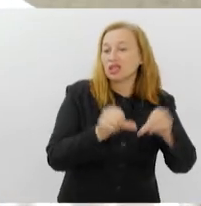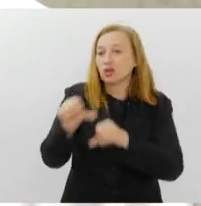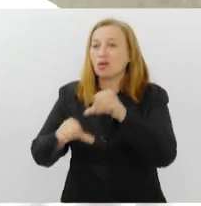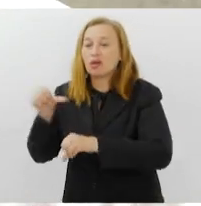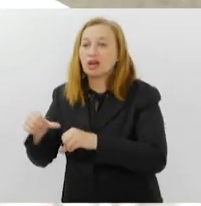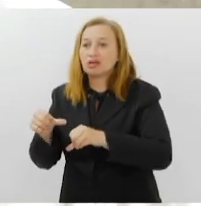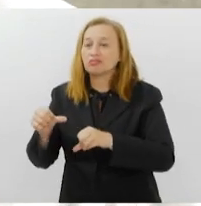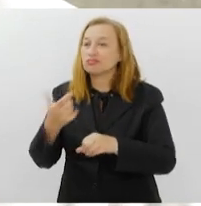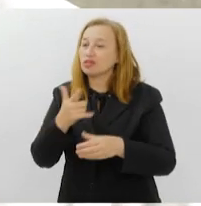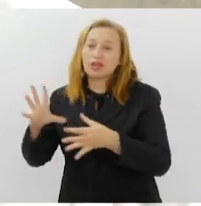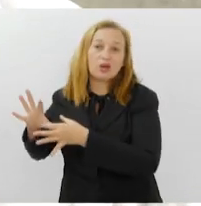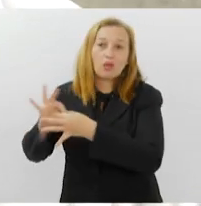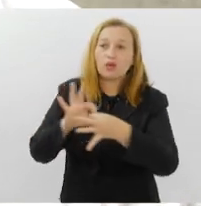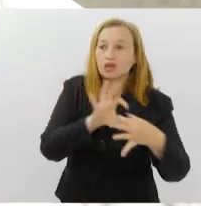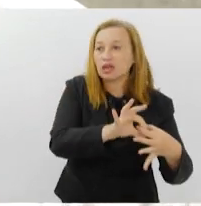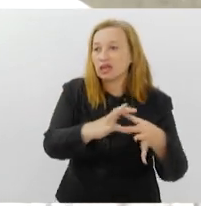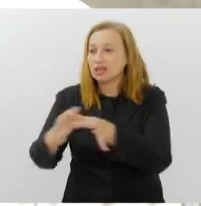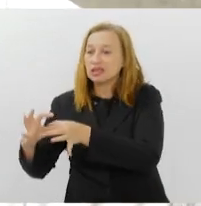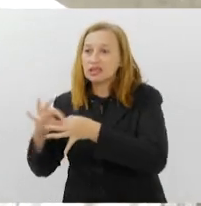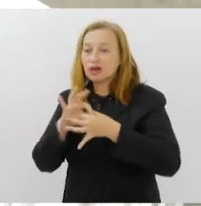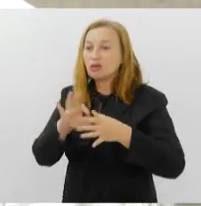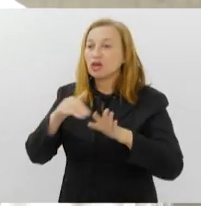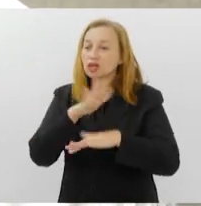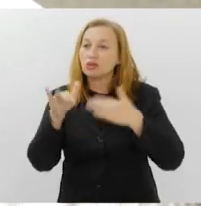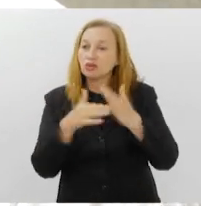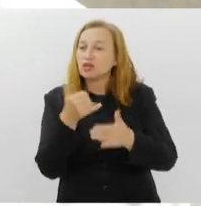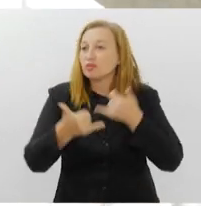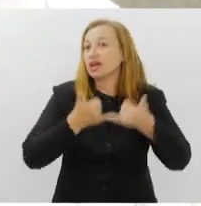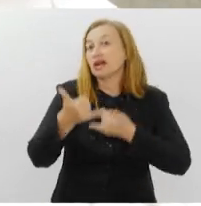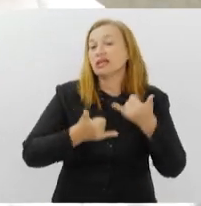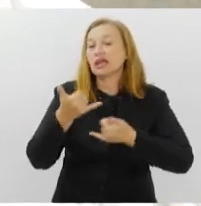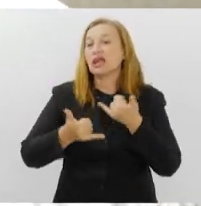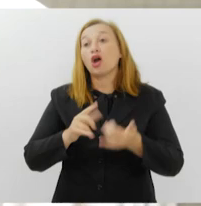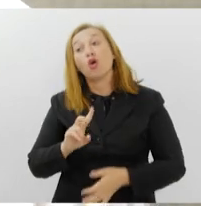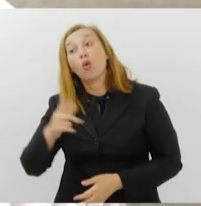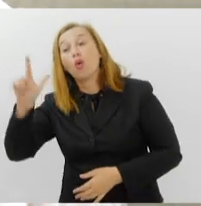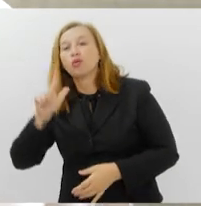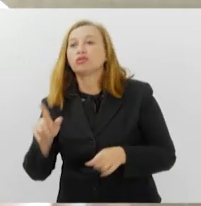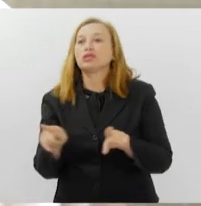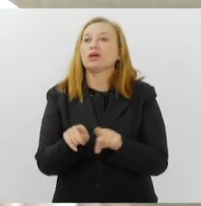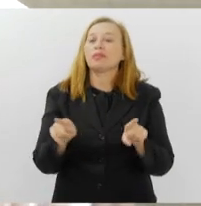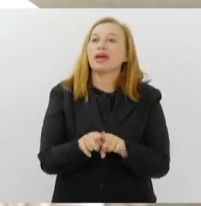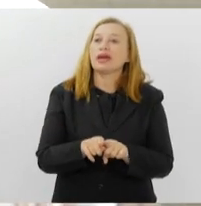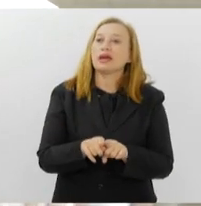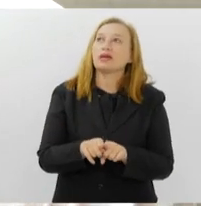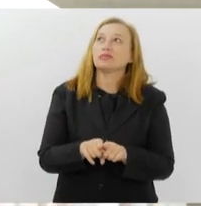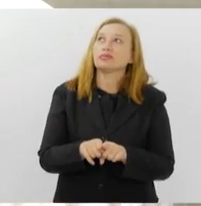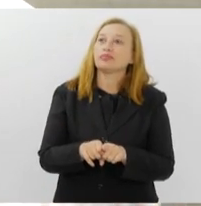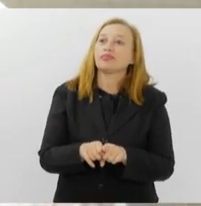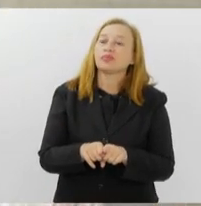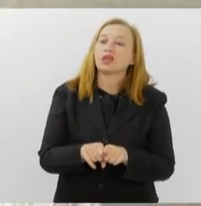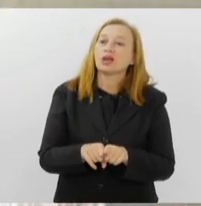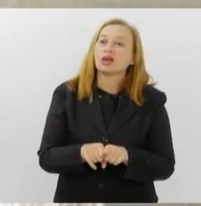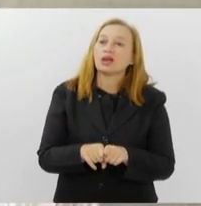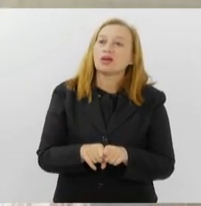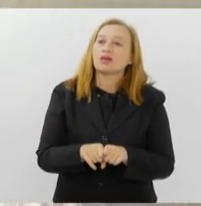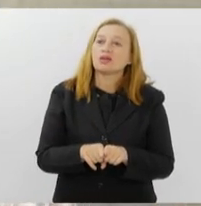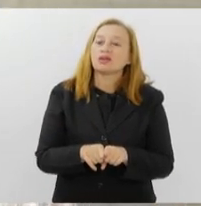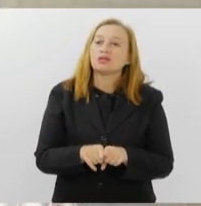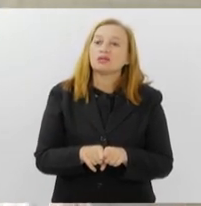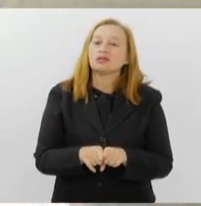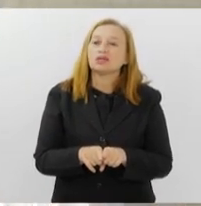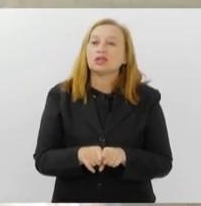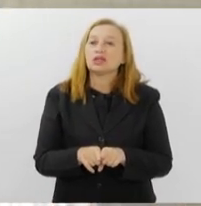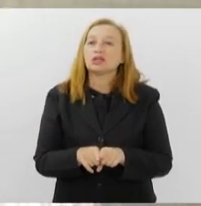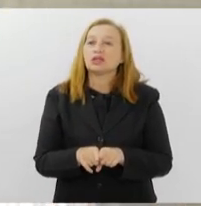conexão entre essas brincadeiras, é um sinal. Outro sinal é você interage com essa